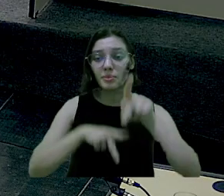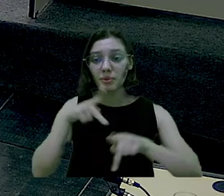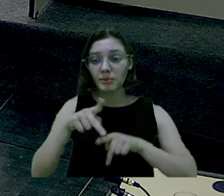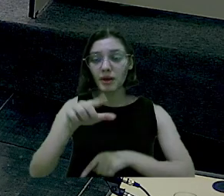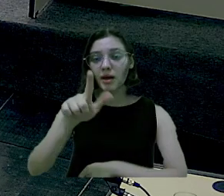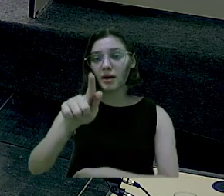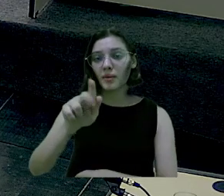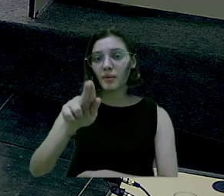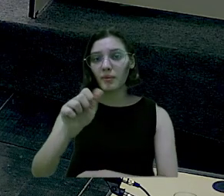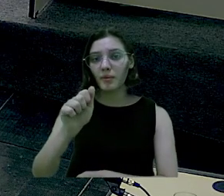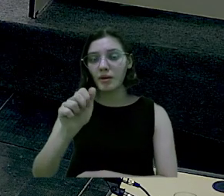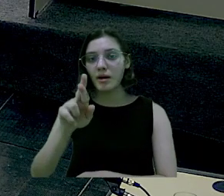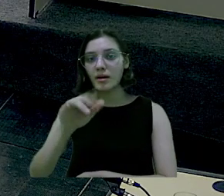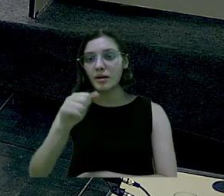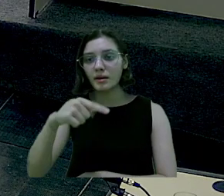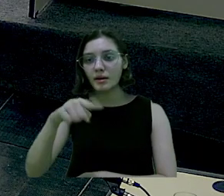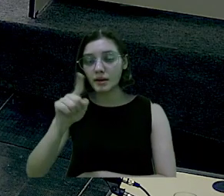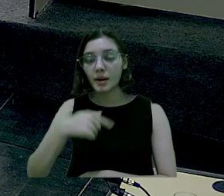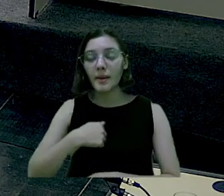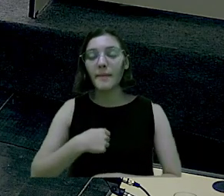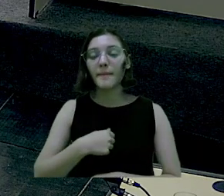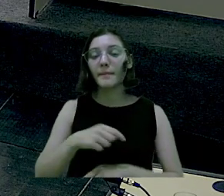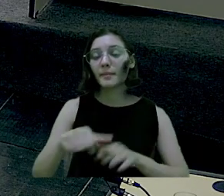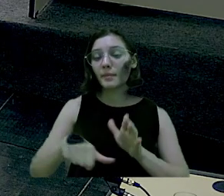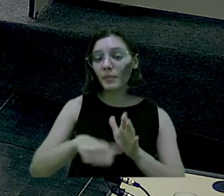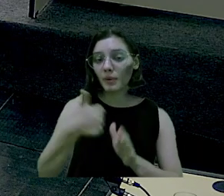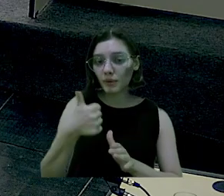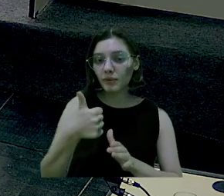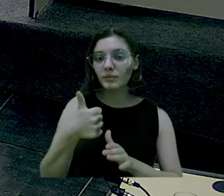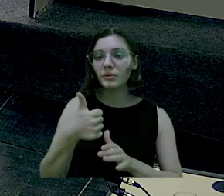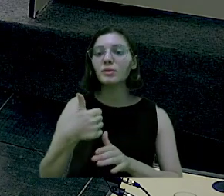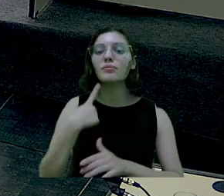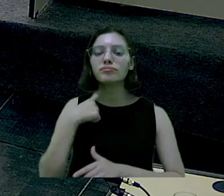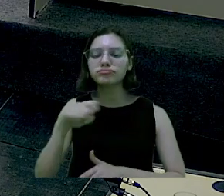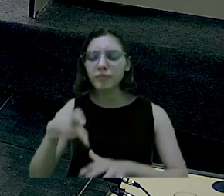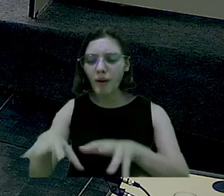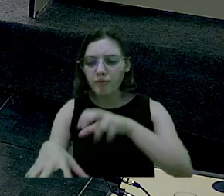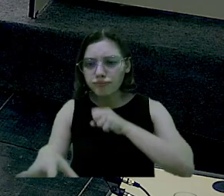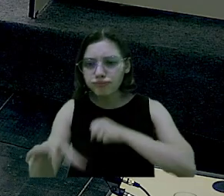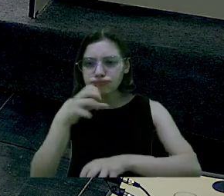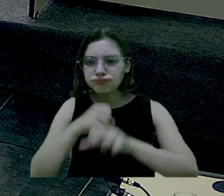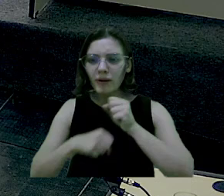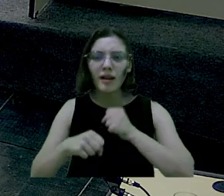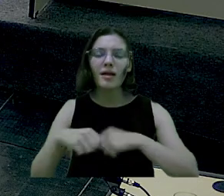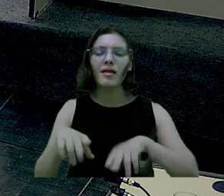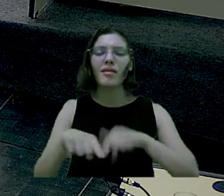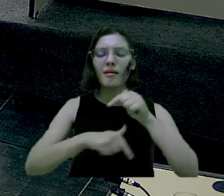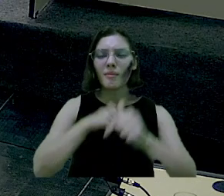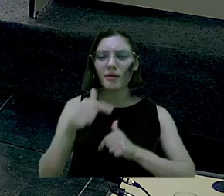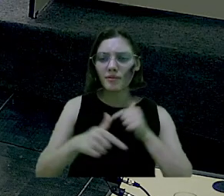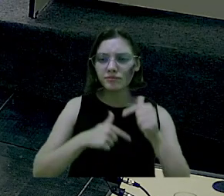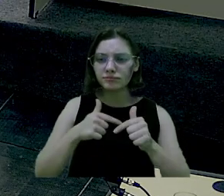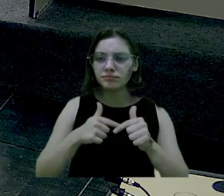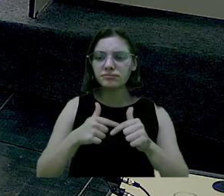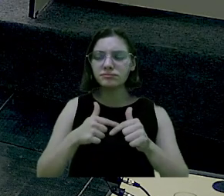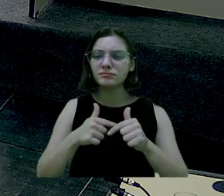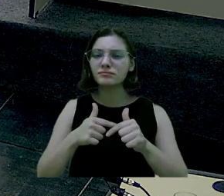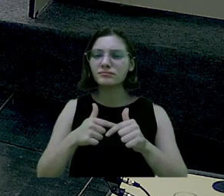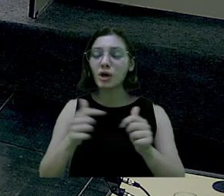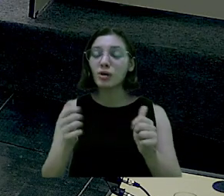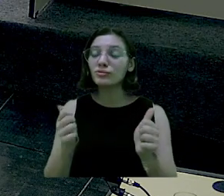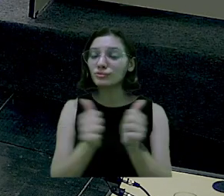a nossa população de Guarií. Primeiro, como coletor de lixo, no caminhão inclusive trabalhou